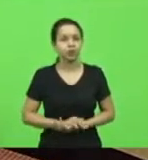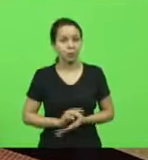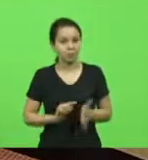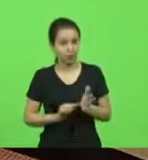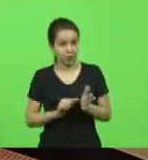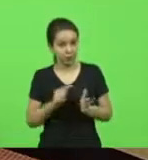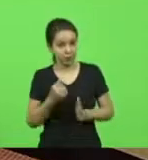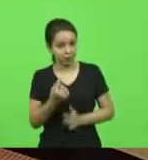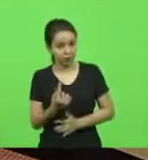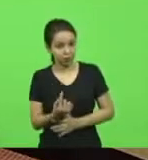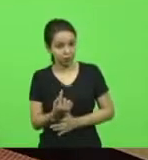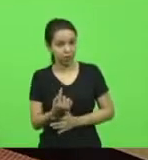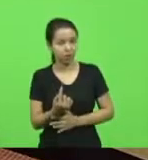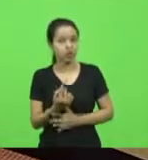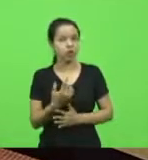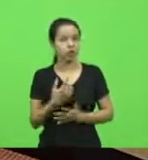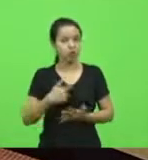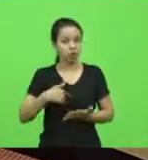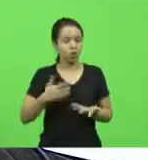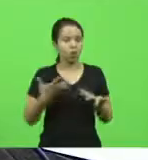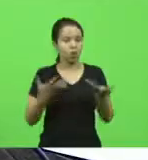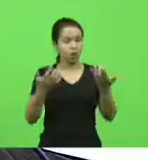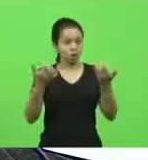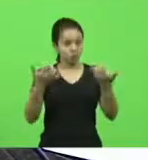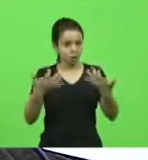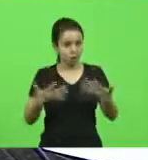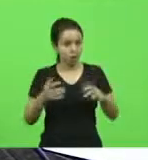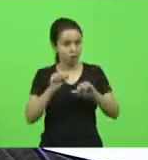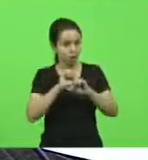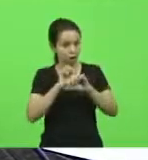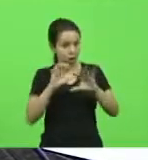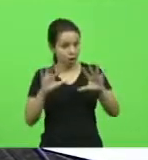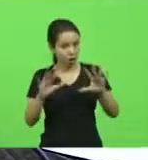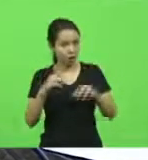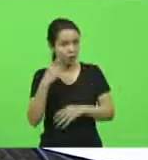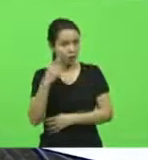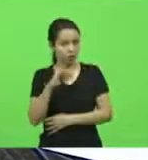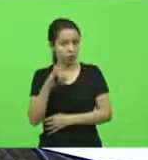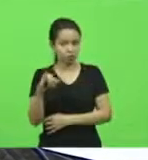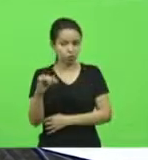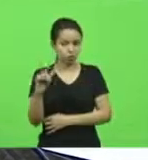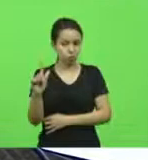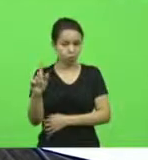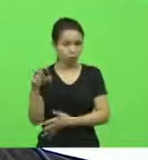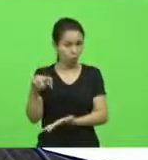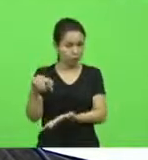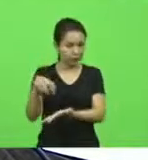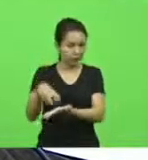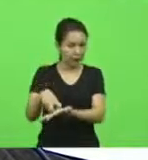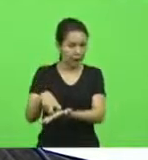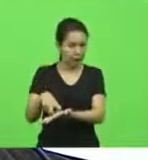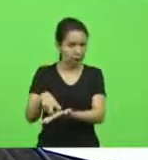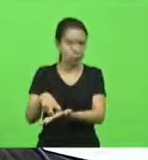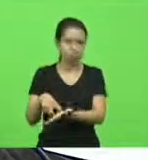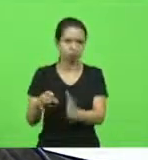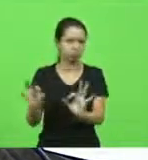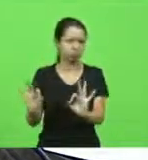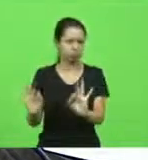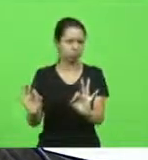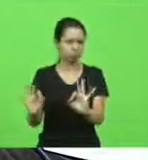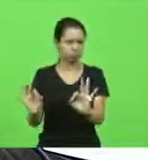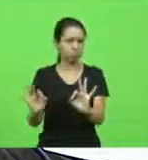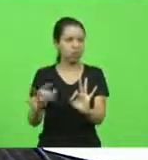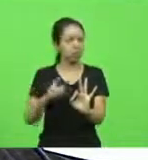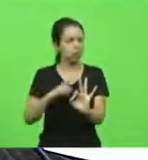Primeiramente, nós temos que deixar bem claro que o deputado Júlio Garcia não foi condenado a nada. Ele tem algumas medidas